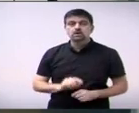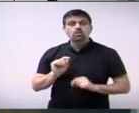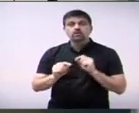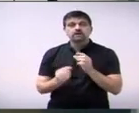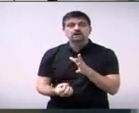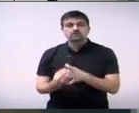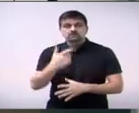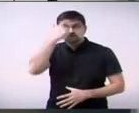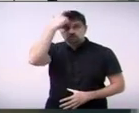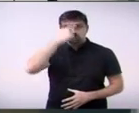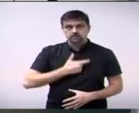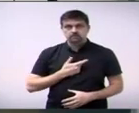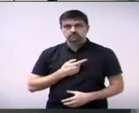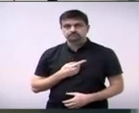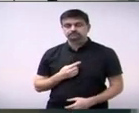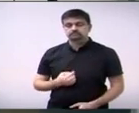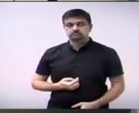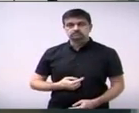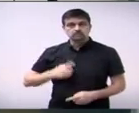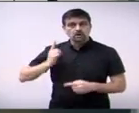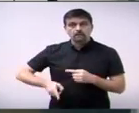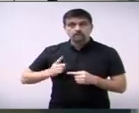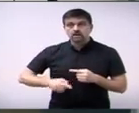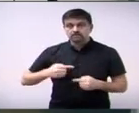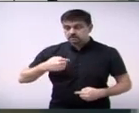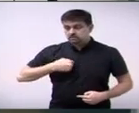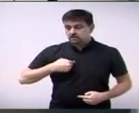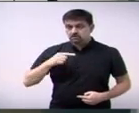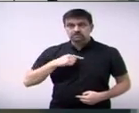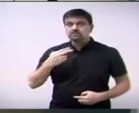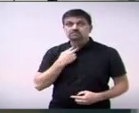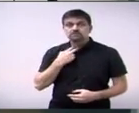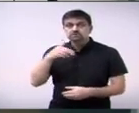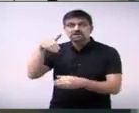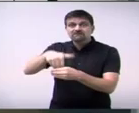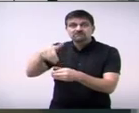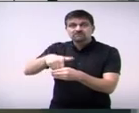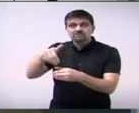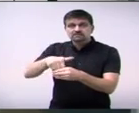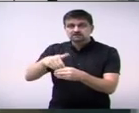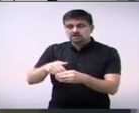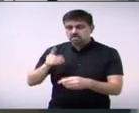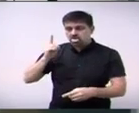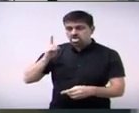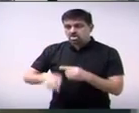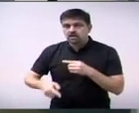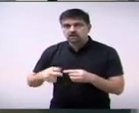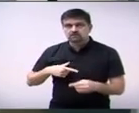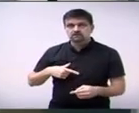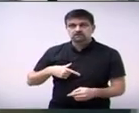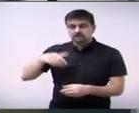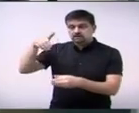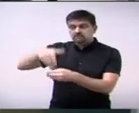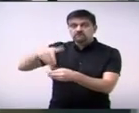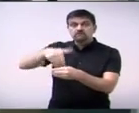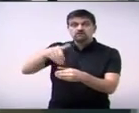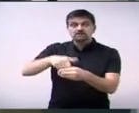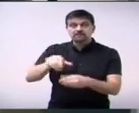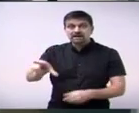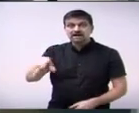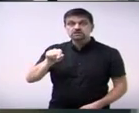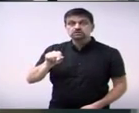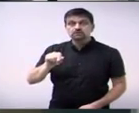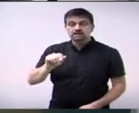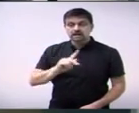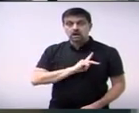me cerciaram inclusive o direito de dar o meu voto para quem eu quisesse para a presidência da câmara aquilo